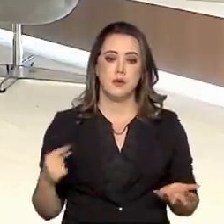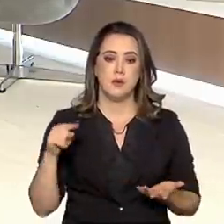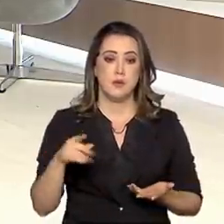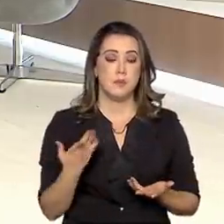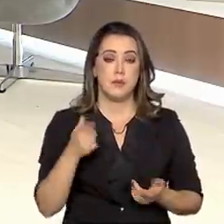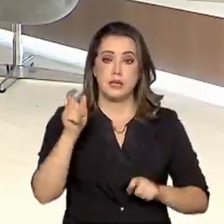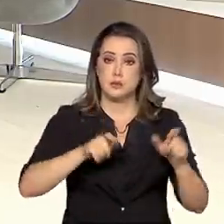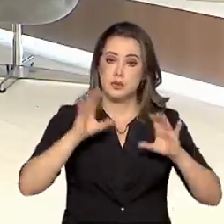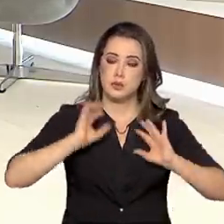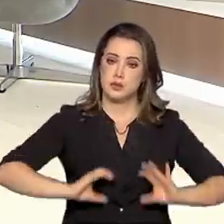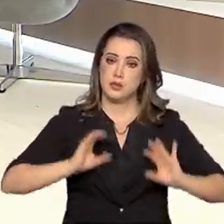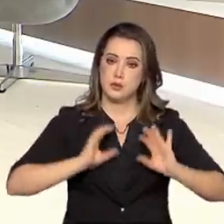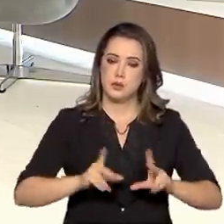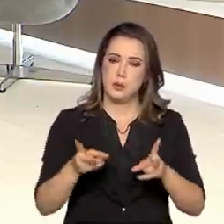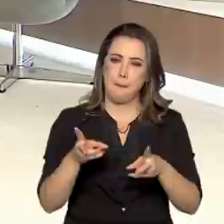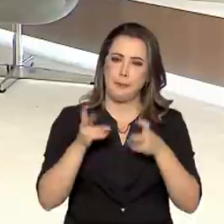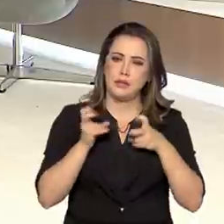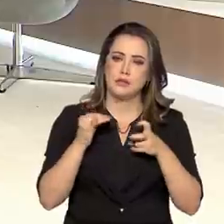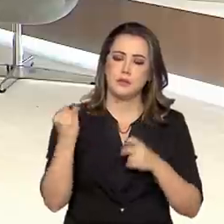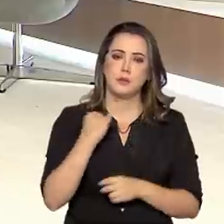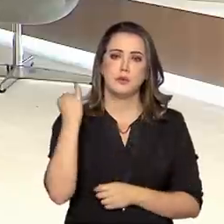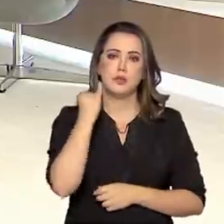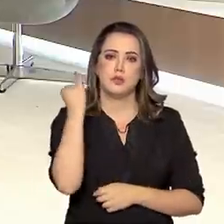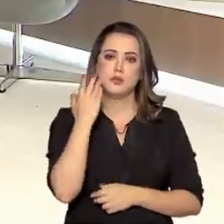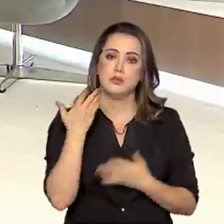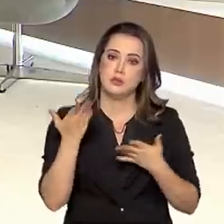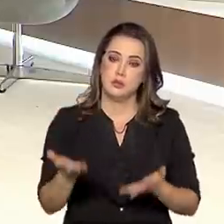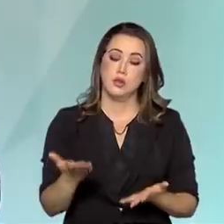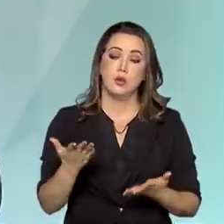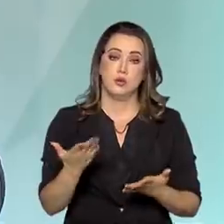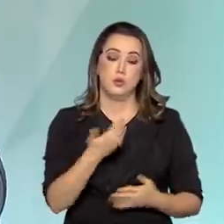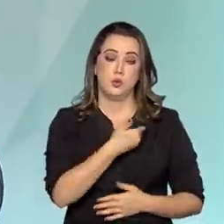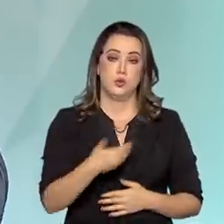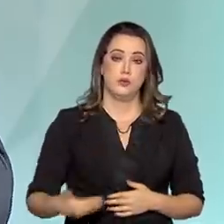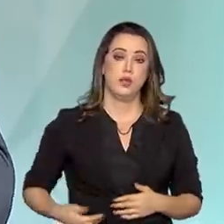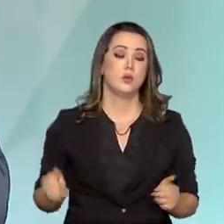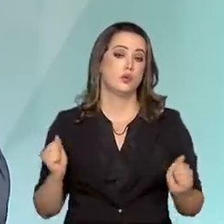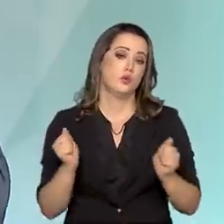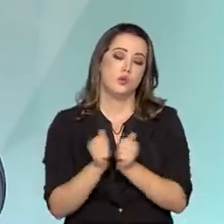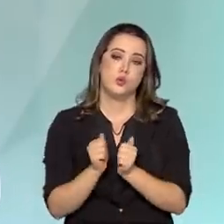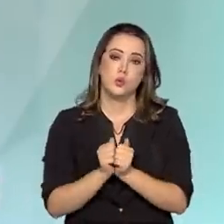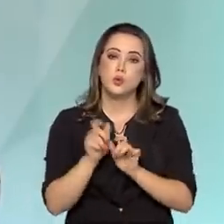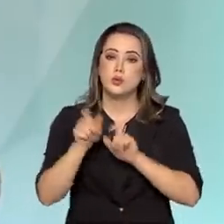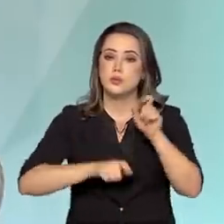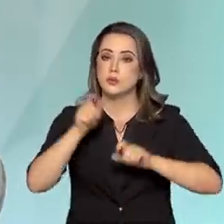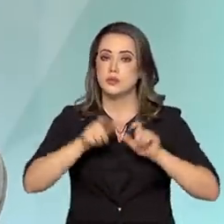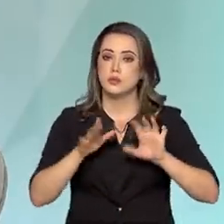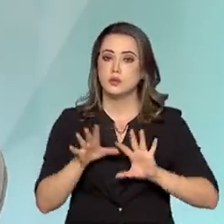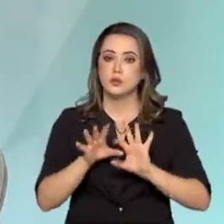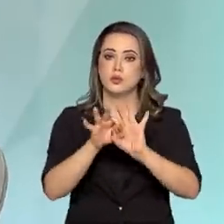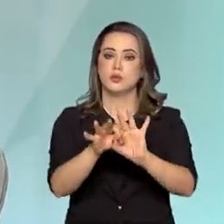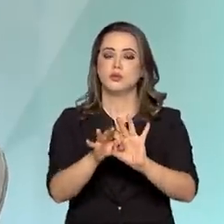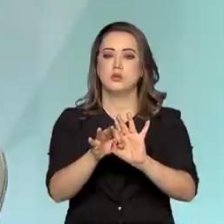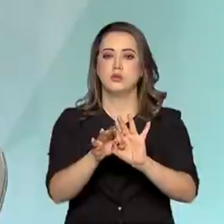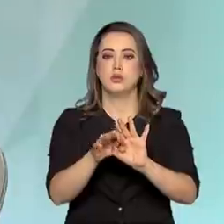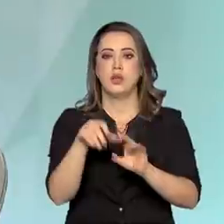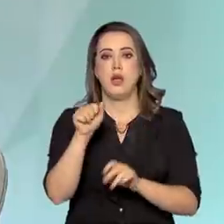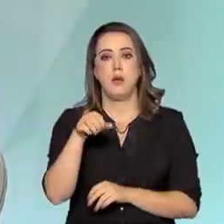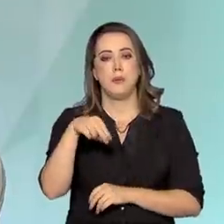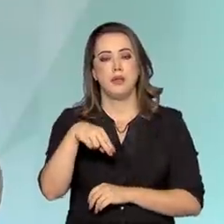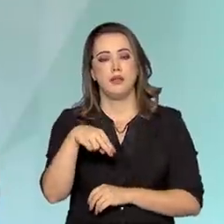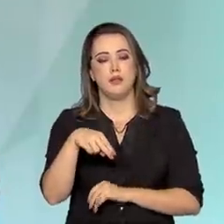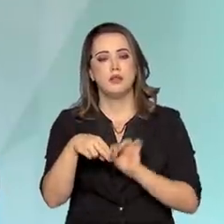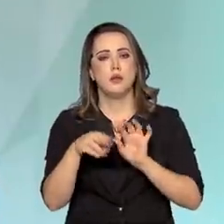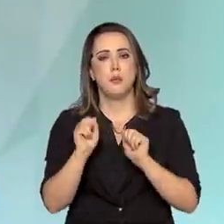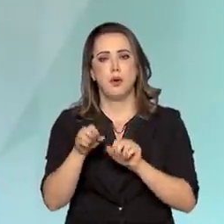cidadãos percebem a importância, é aí que, por exemplo, os governantes, junto com aqueles que estão diretamente ligados à BN, podem cuidar melhor do